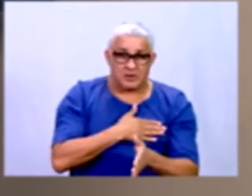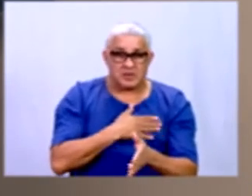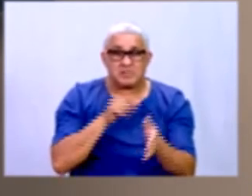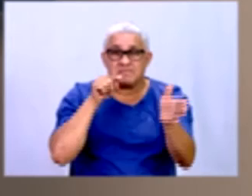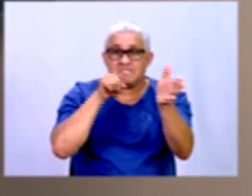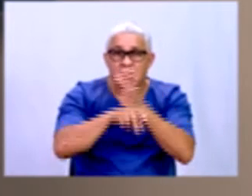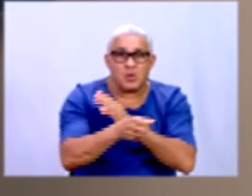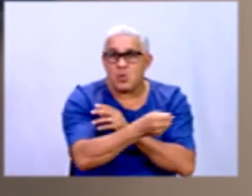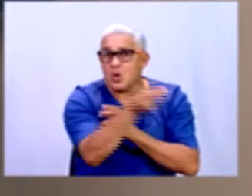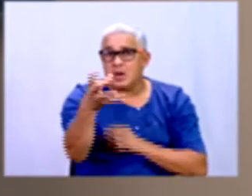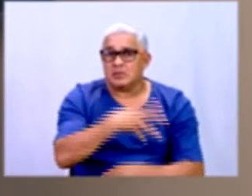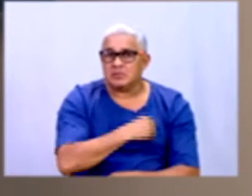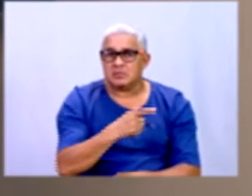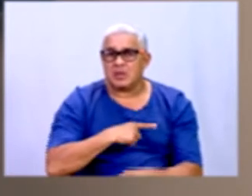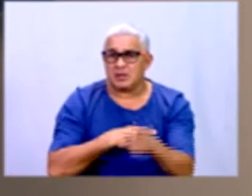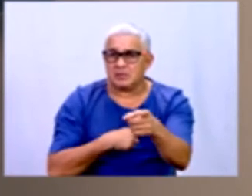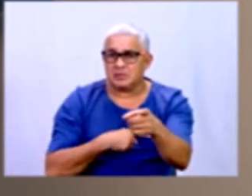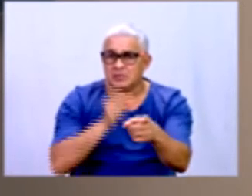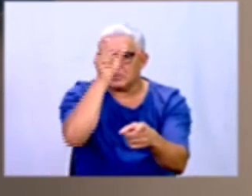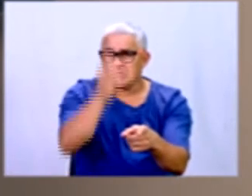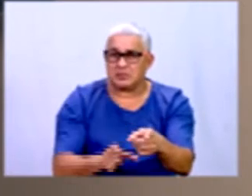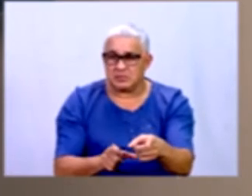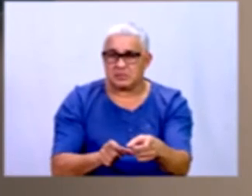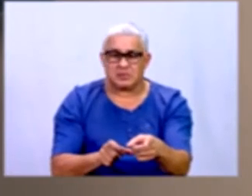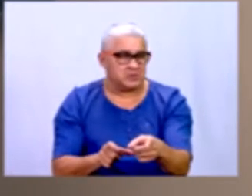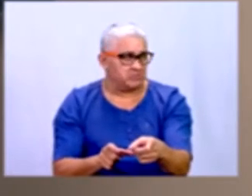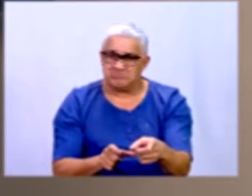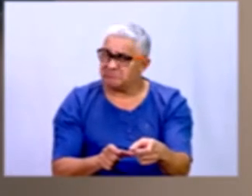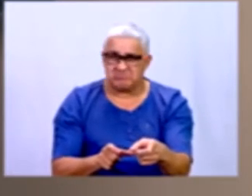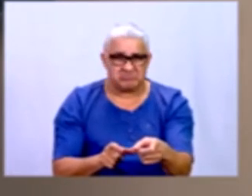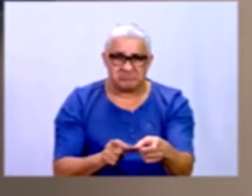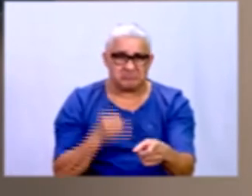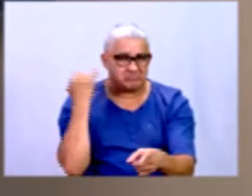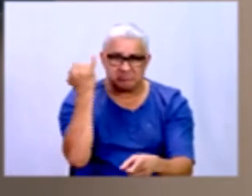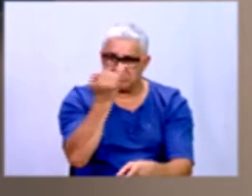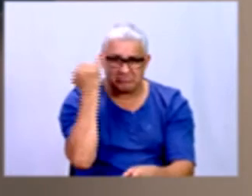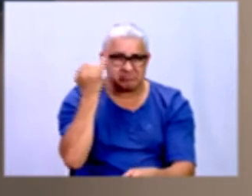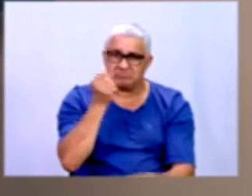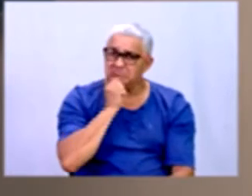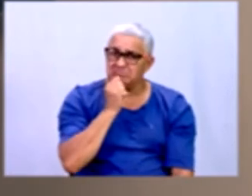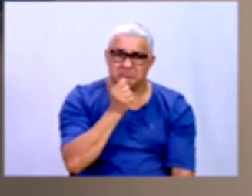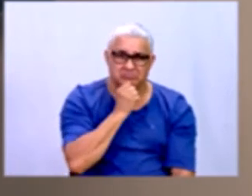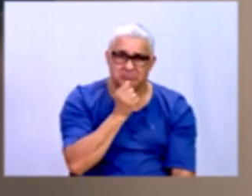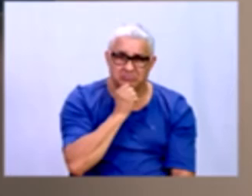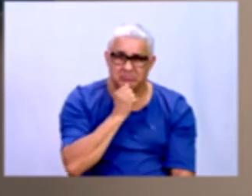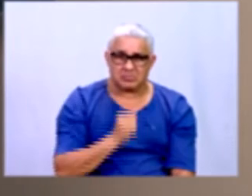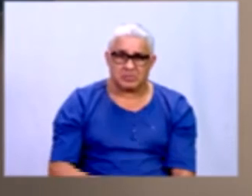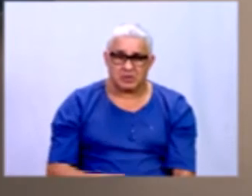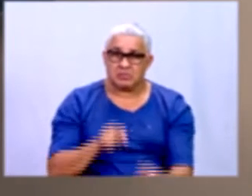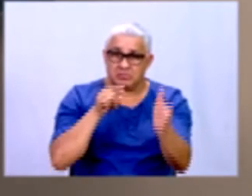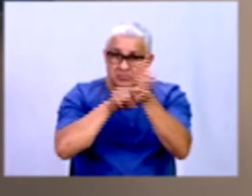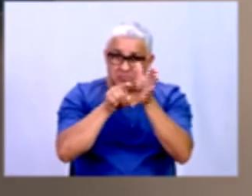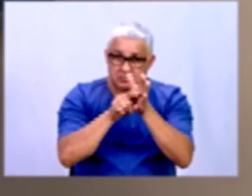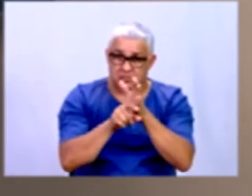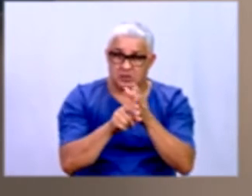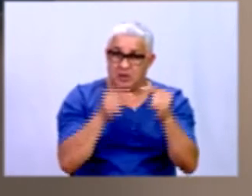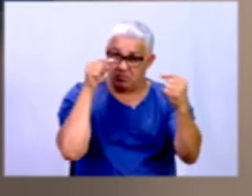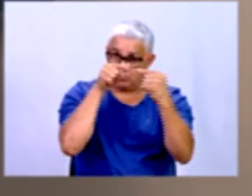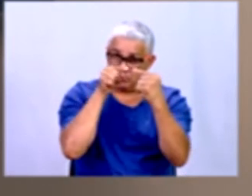perguntar a quantidade de filhos que eles têm. Não me interessa, né? Eu vou fazer perguntas que elas sejam de acordo com